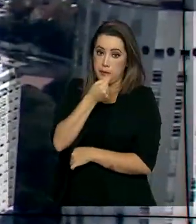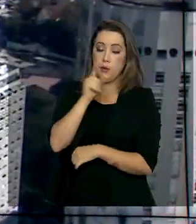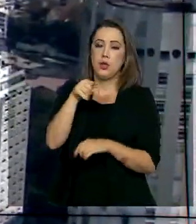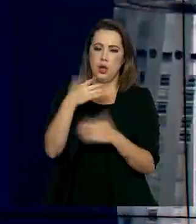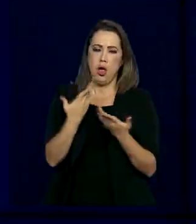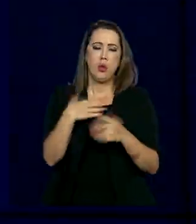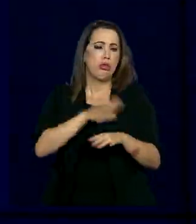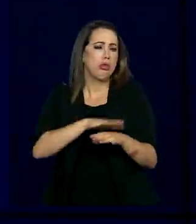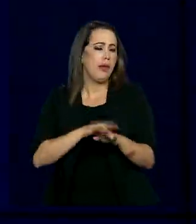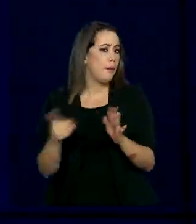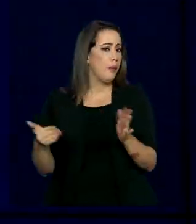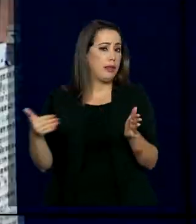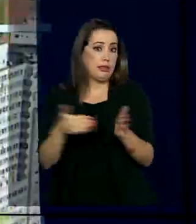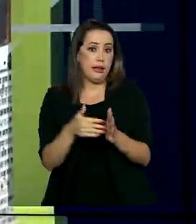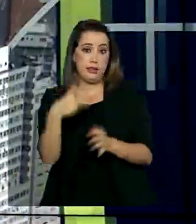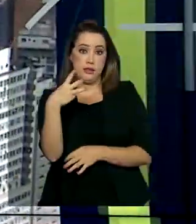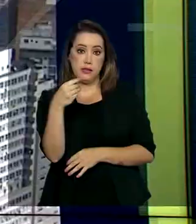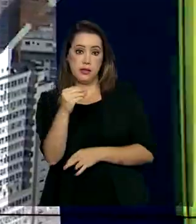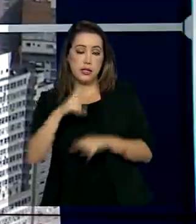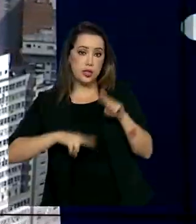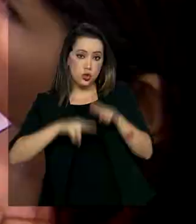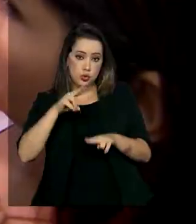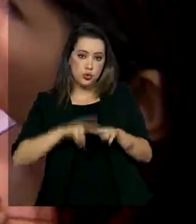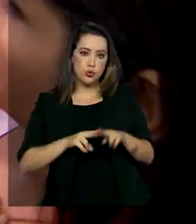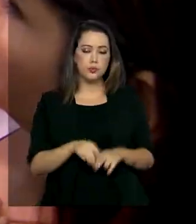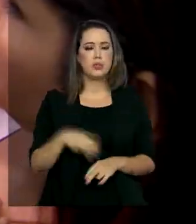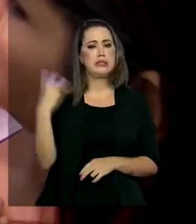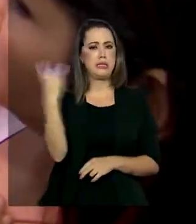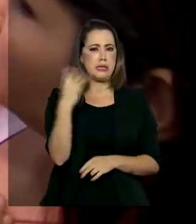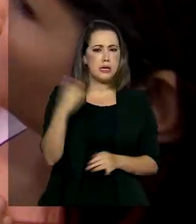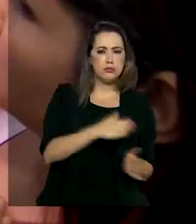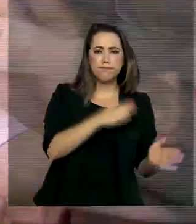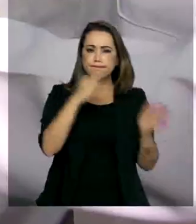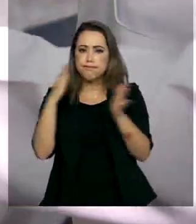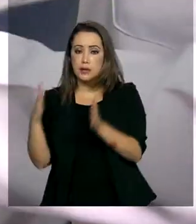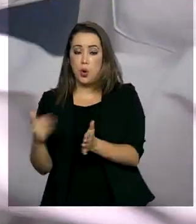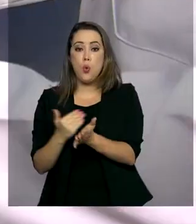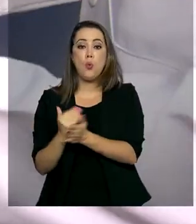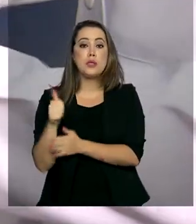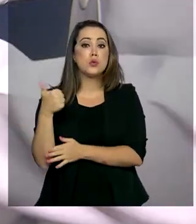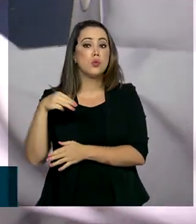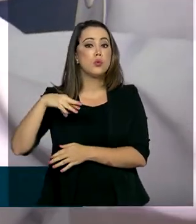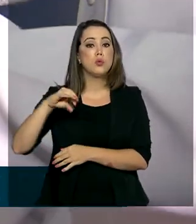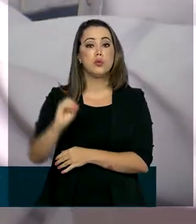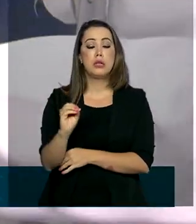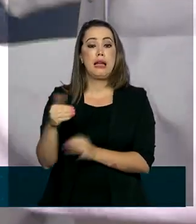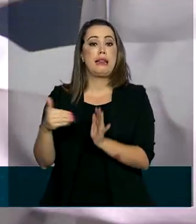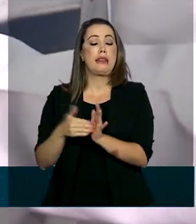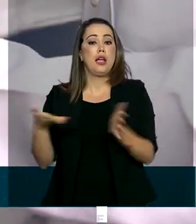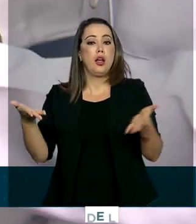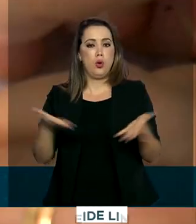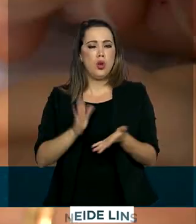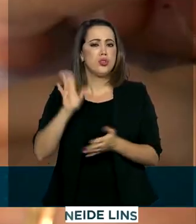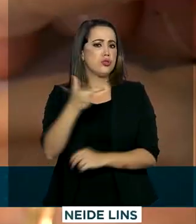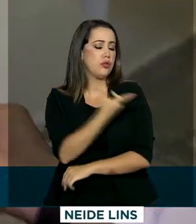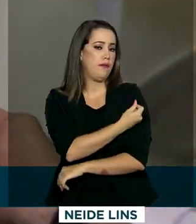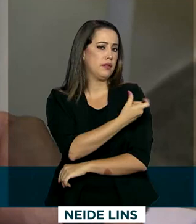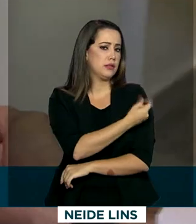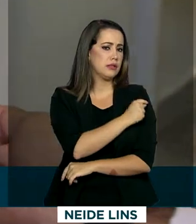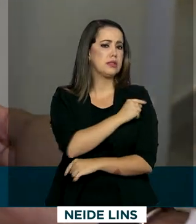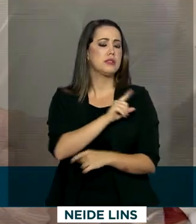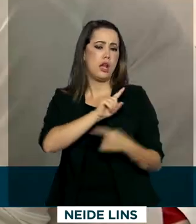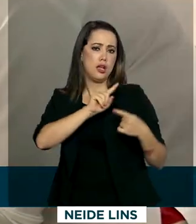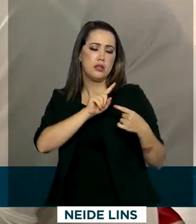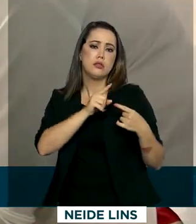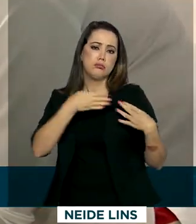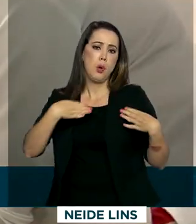prorrogada até 30 de junho. A terceira e última fase teve início no dia 11 de maio e até agora foram vacinadas, de acordo com